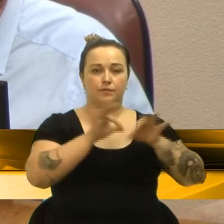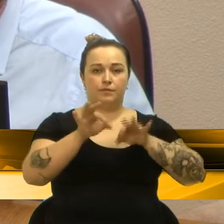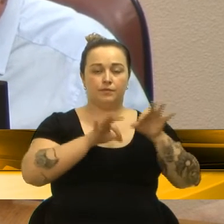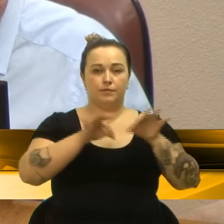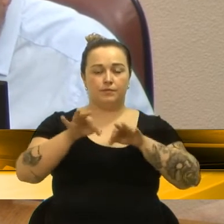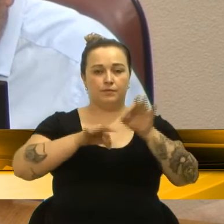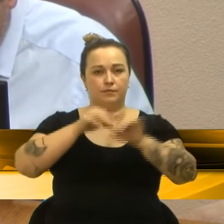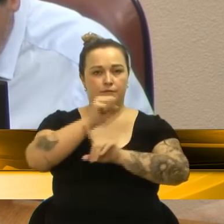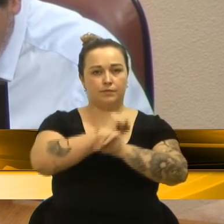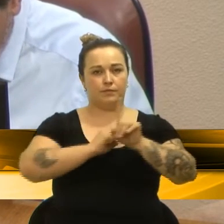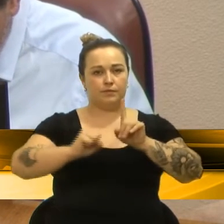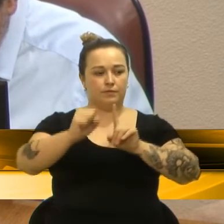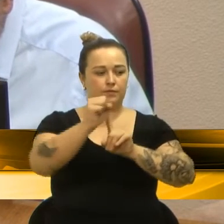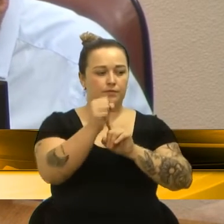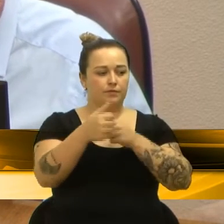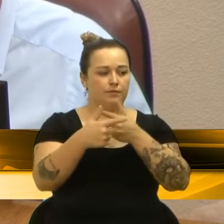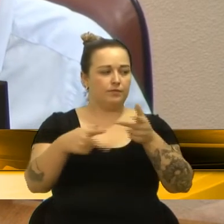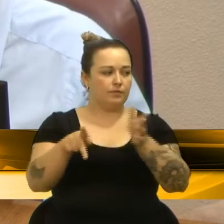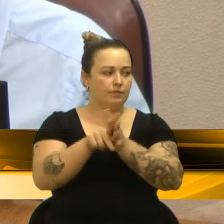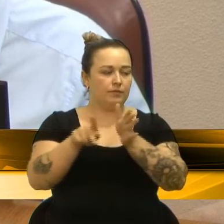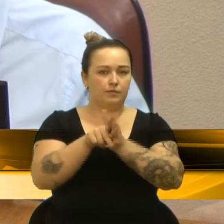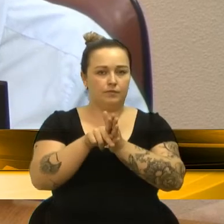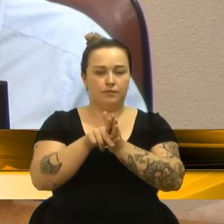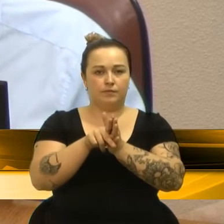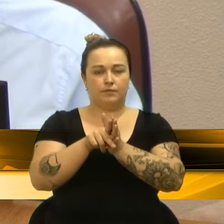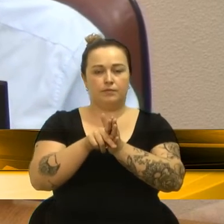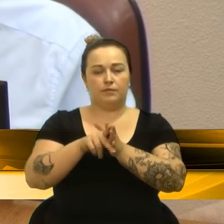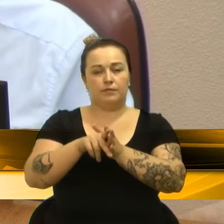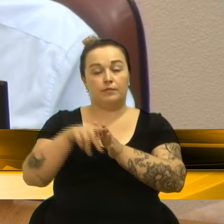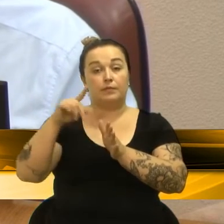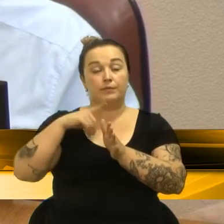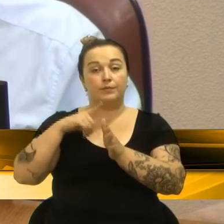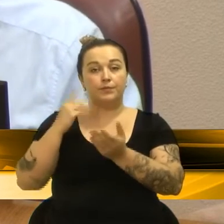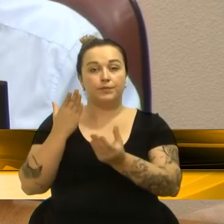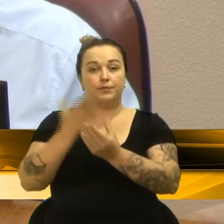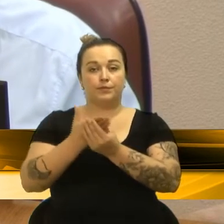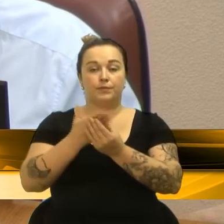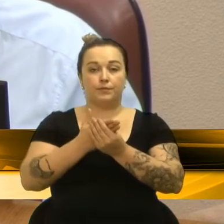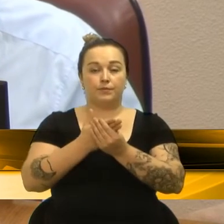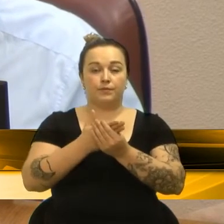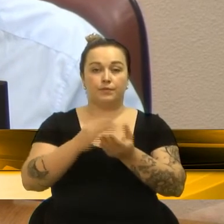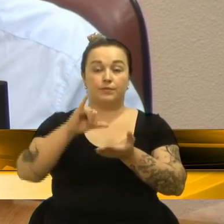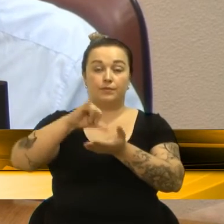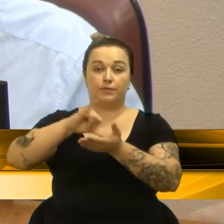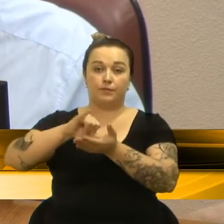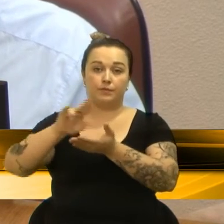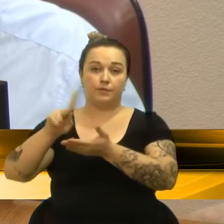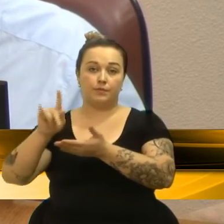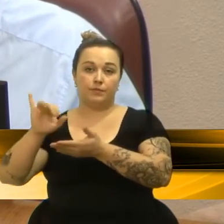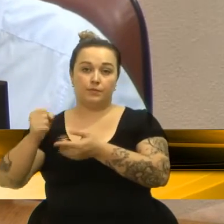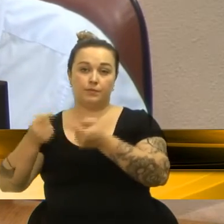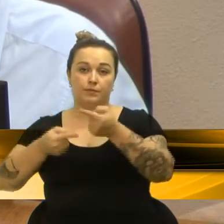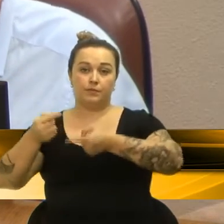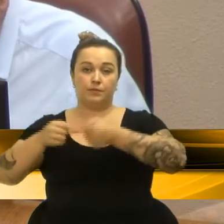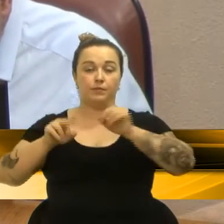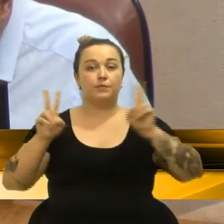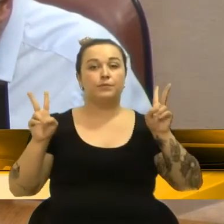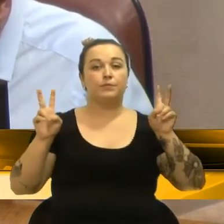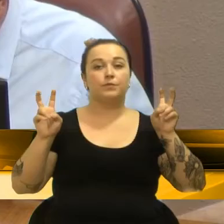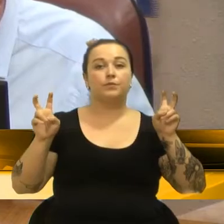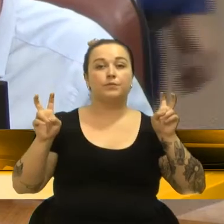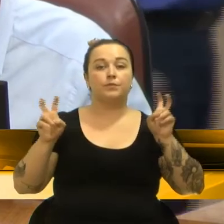na área de saúde, para gestão e operacionalização do Placentral, 24 horas, o edital está disponível na central de Senlique.